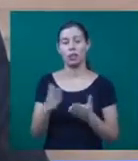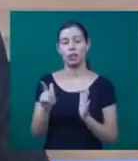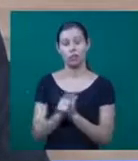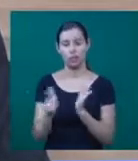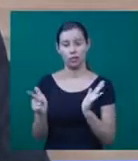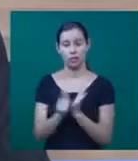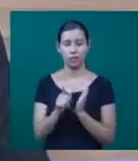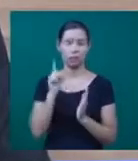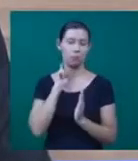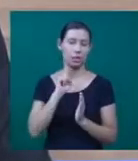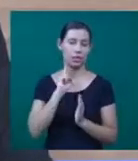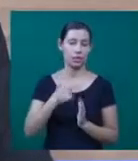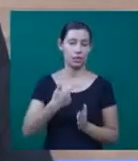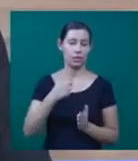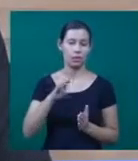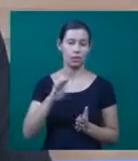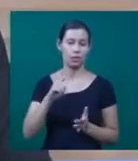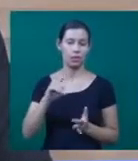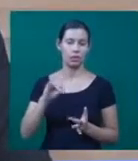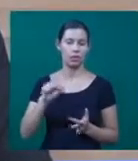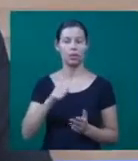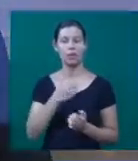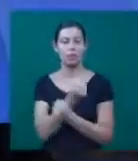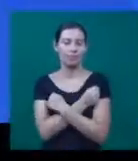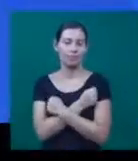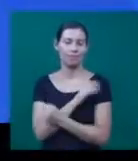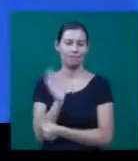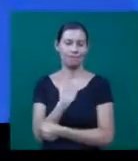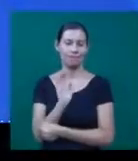Jornal Minas, segunda edição. Um abraço e até amanhã.